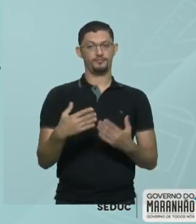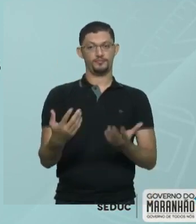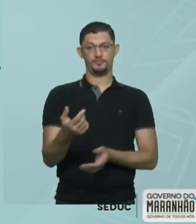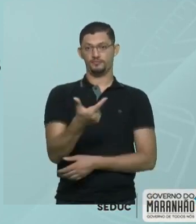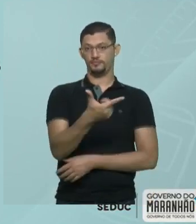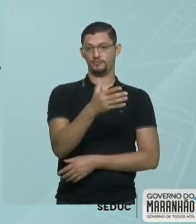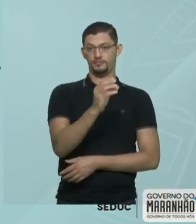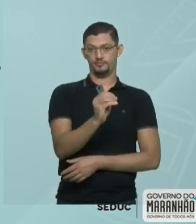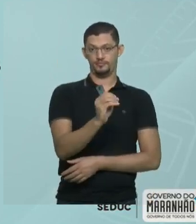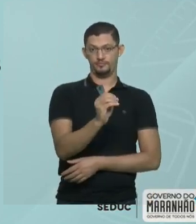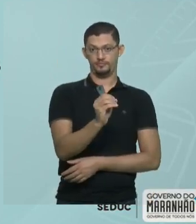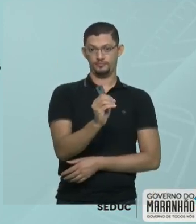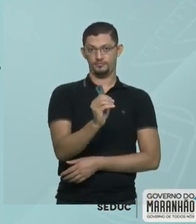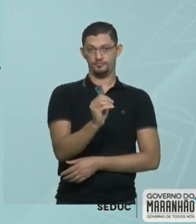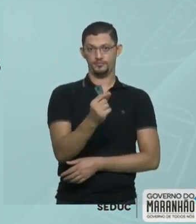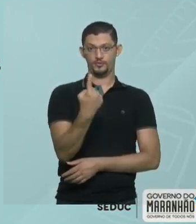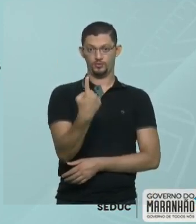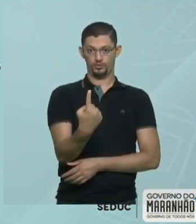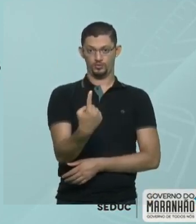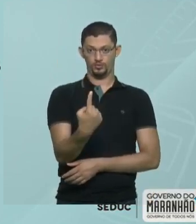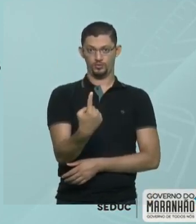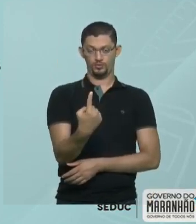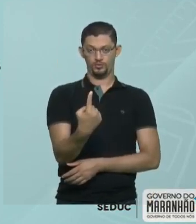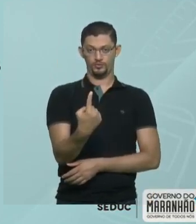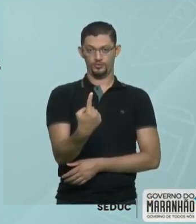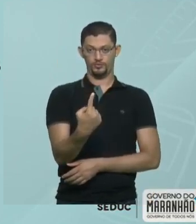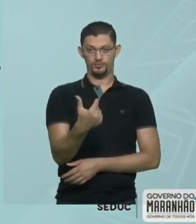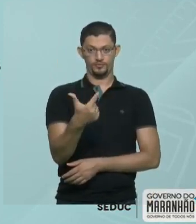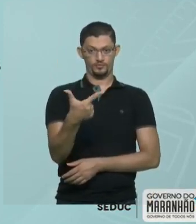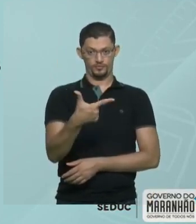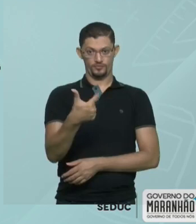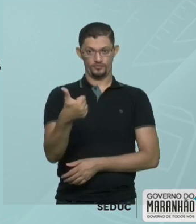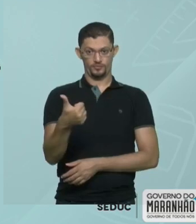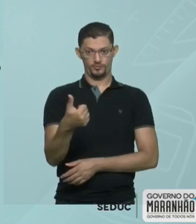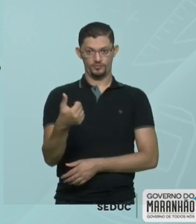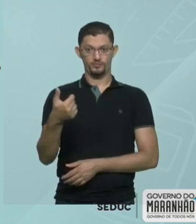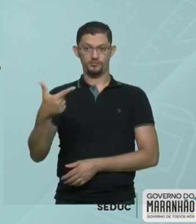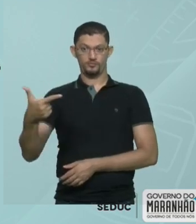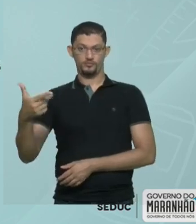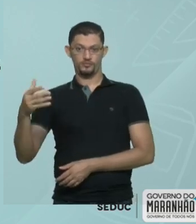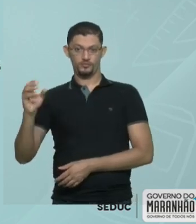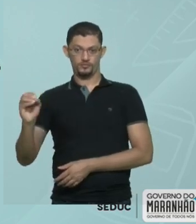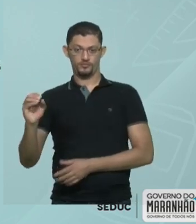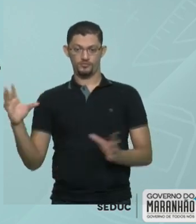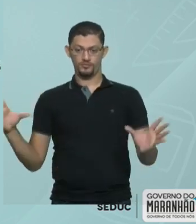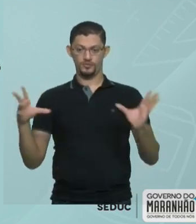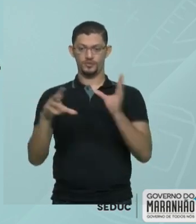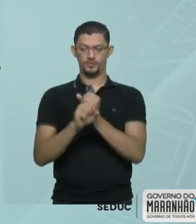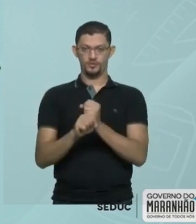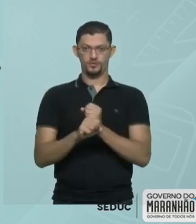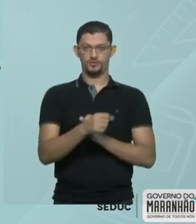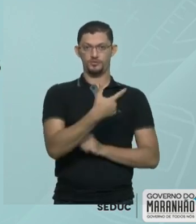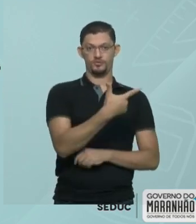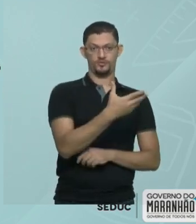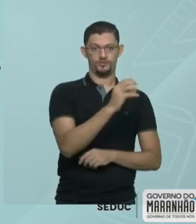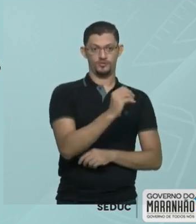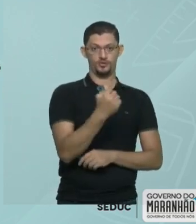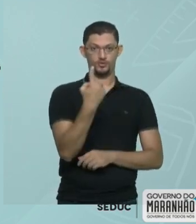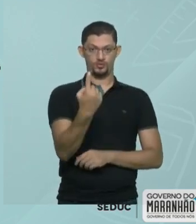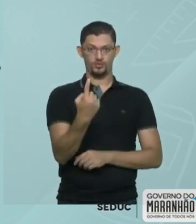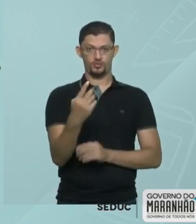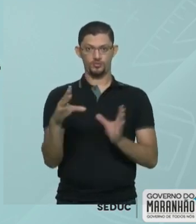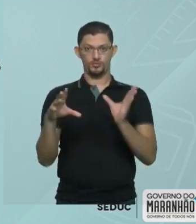20 pessoas à esquerda, uma pessoa na vigésima primeira e 20 pessoas à direita. Somando 20 mais 1